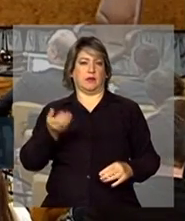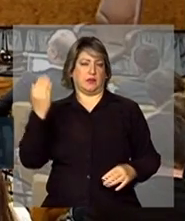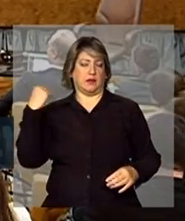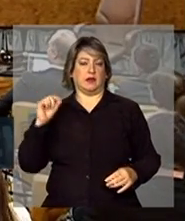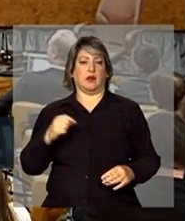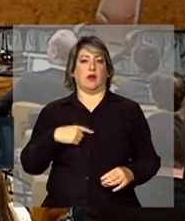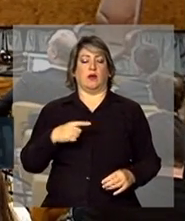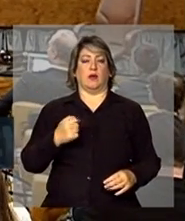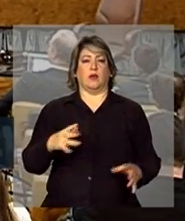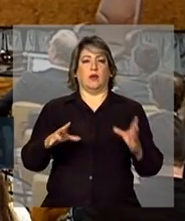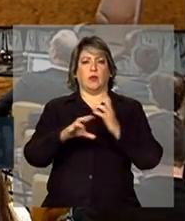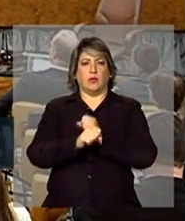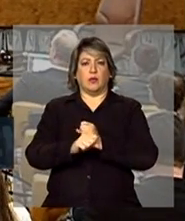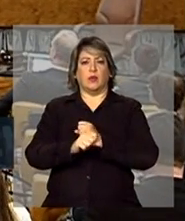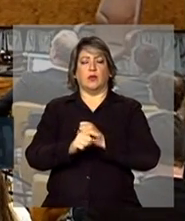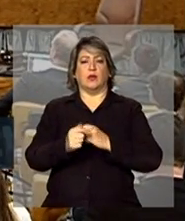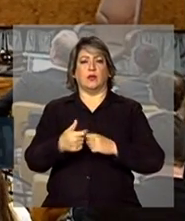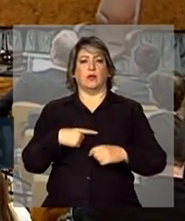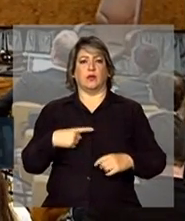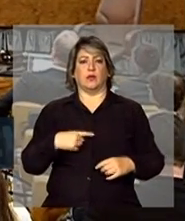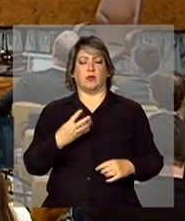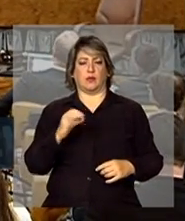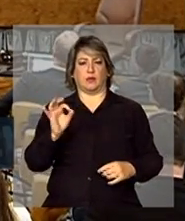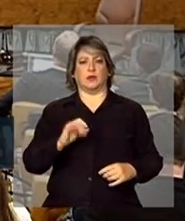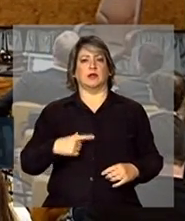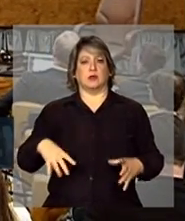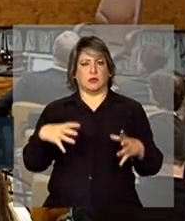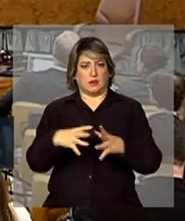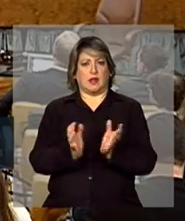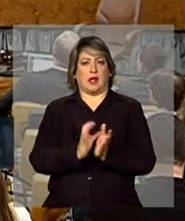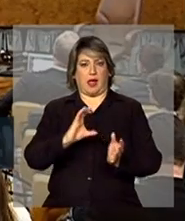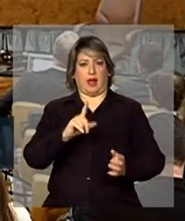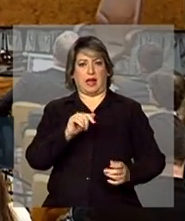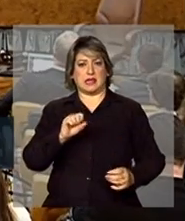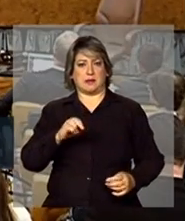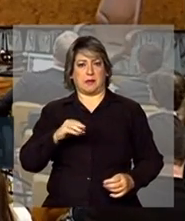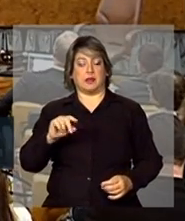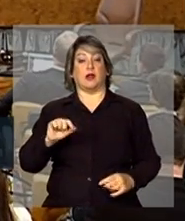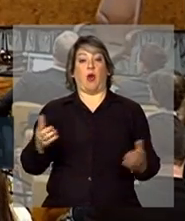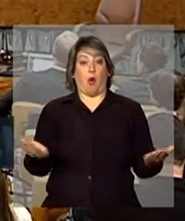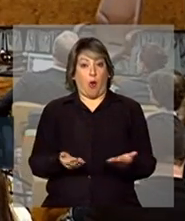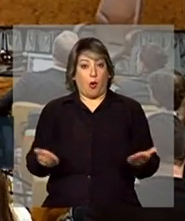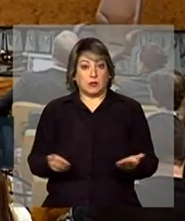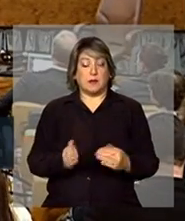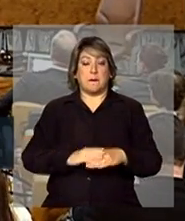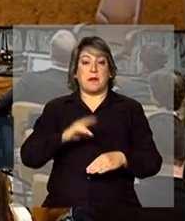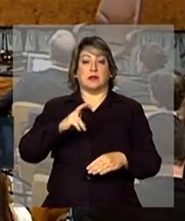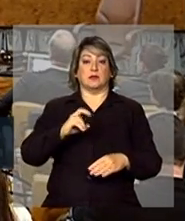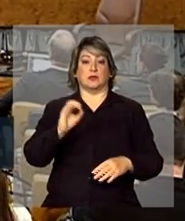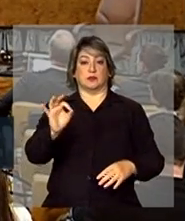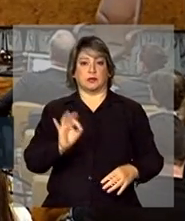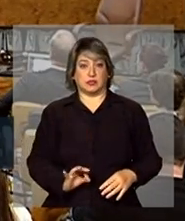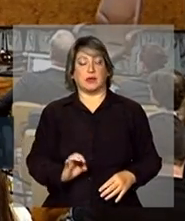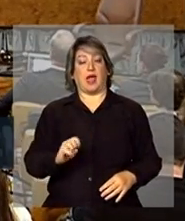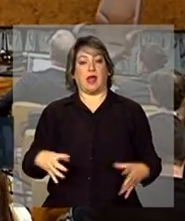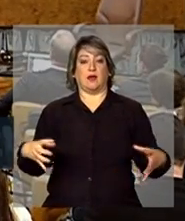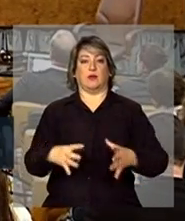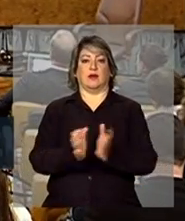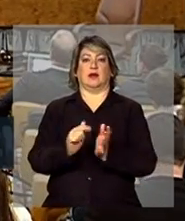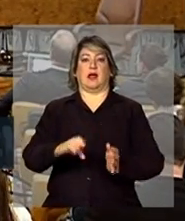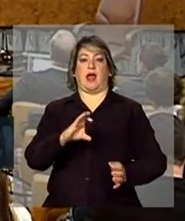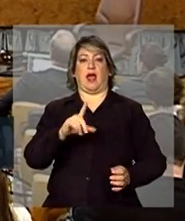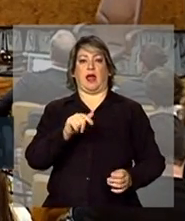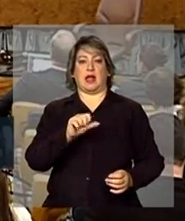todos os trabalhadores pertenciam à classe média. Hoje, bem mais da metade dos trabalhadores pertencem à classe média.